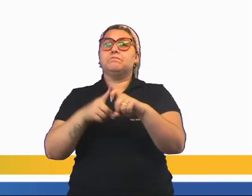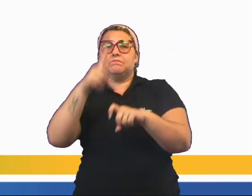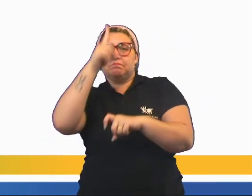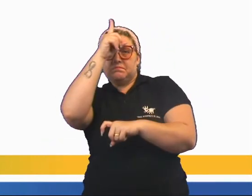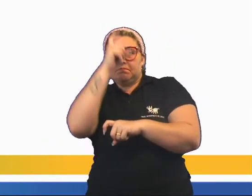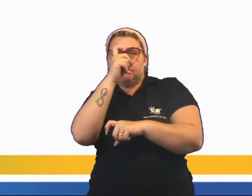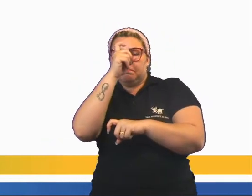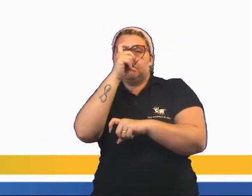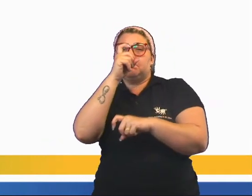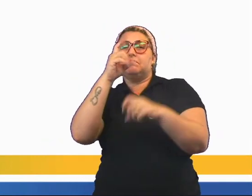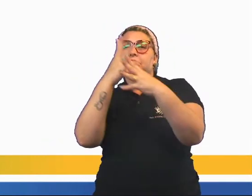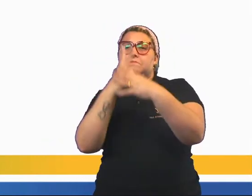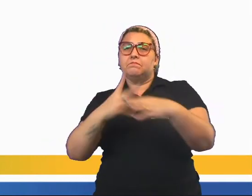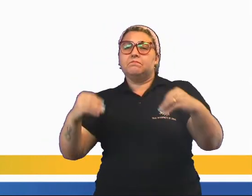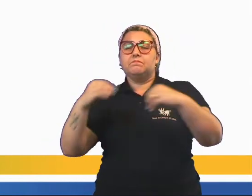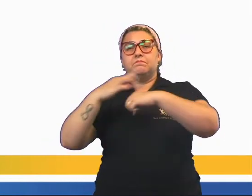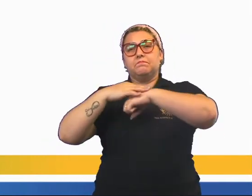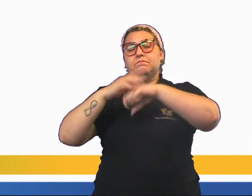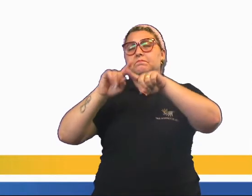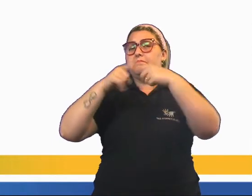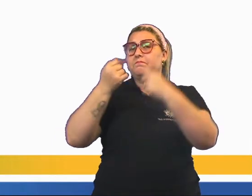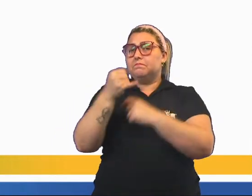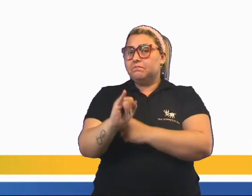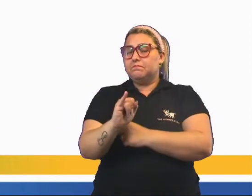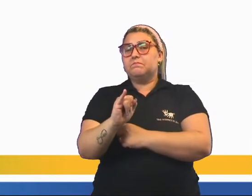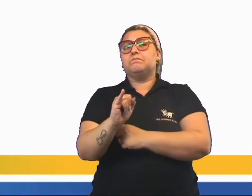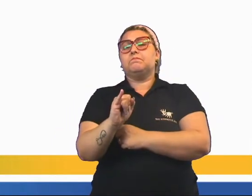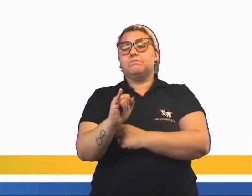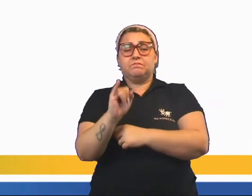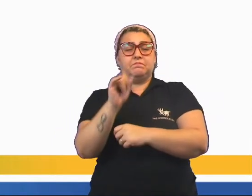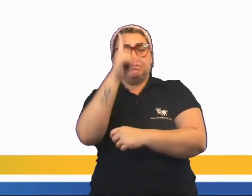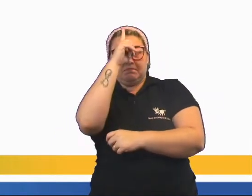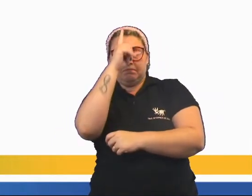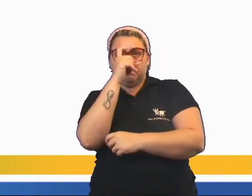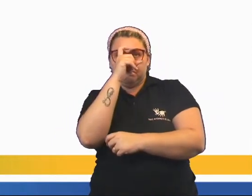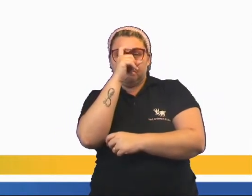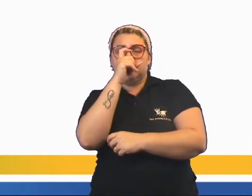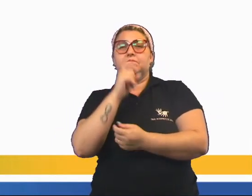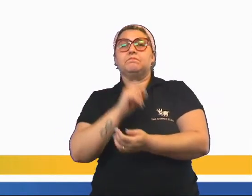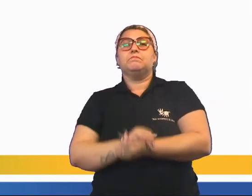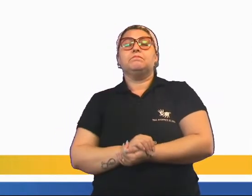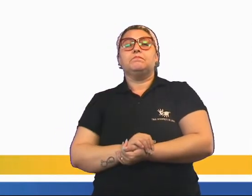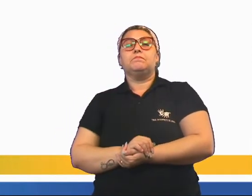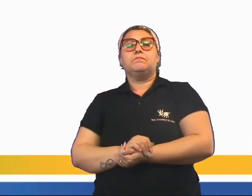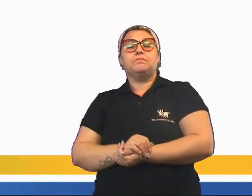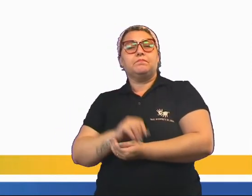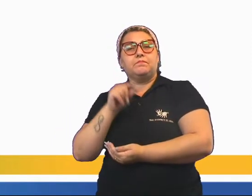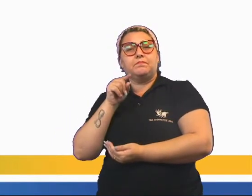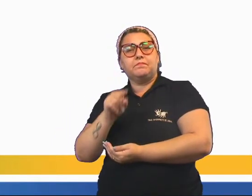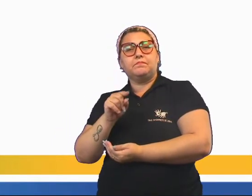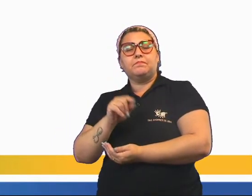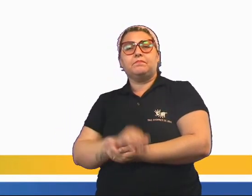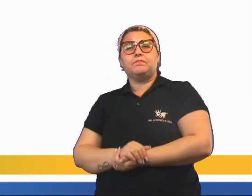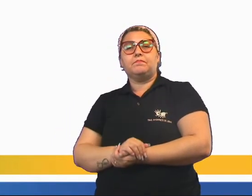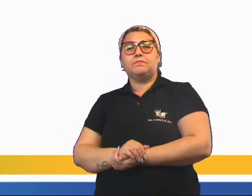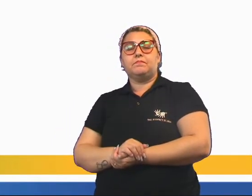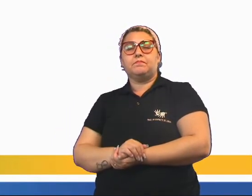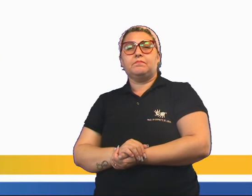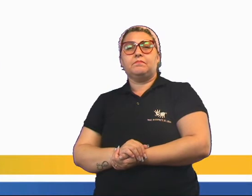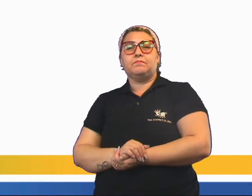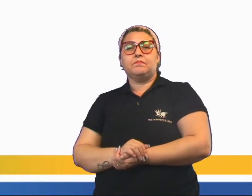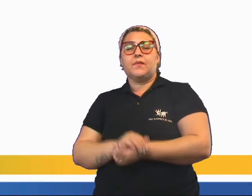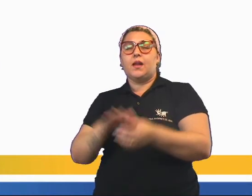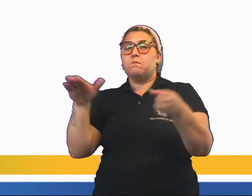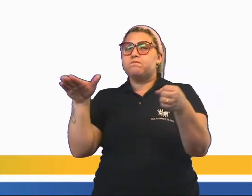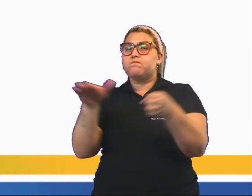para curar doenças. Mas se você, nesse hospital, ao invés disso, ele fica